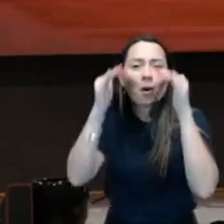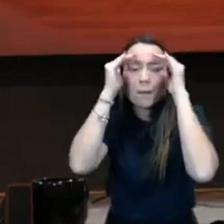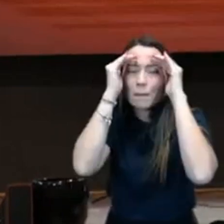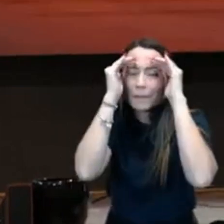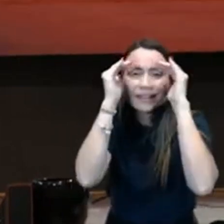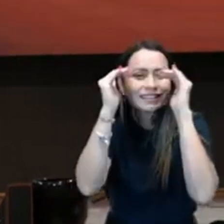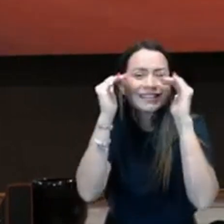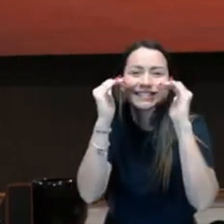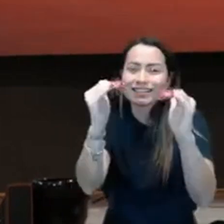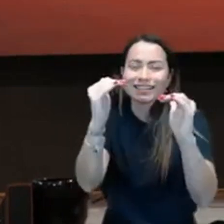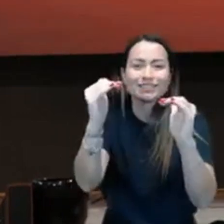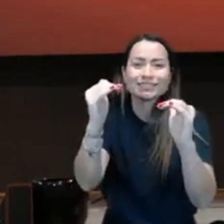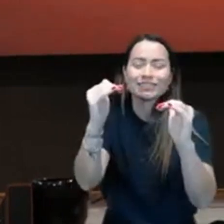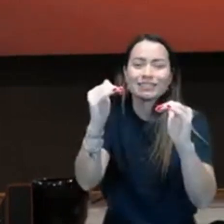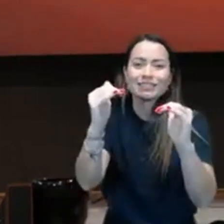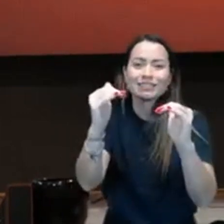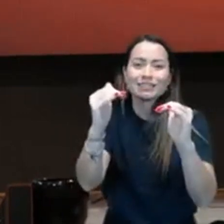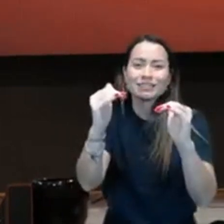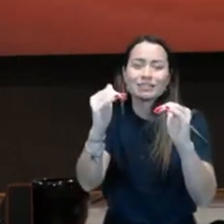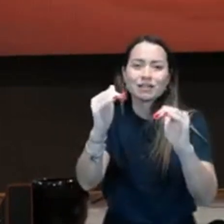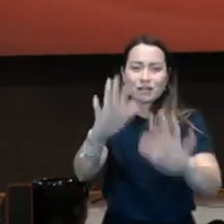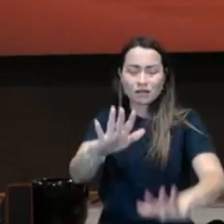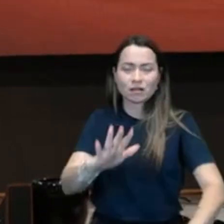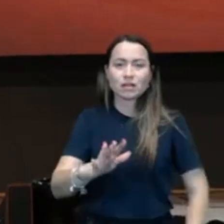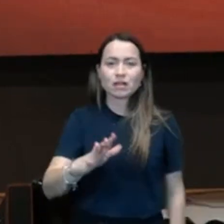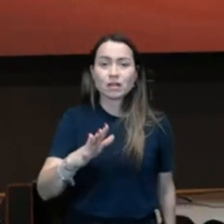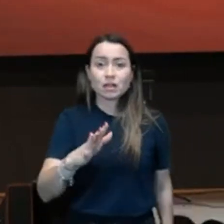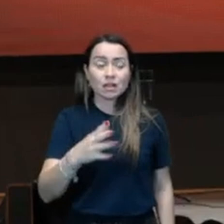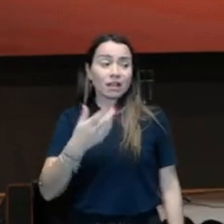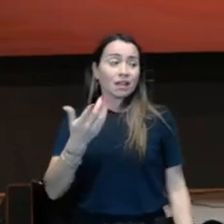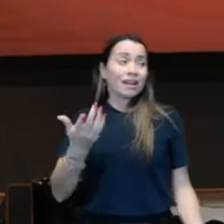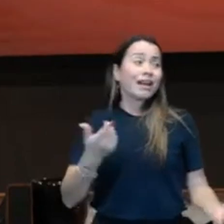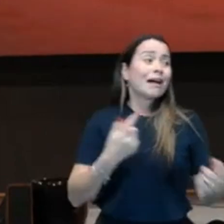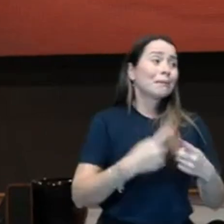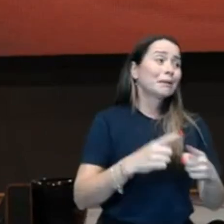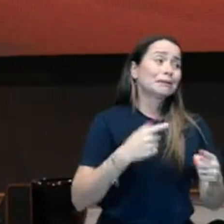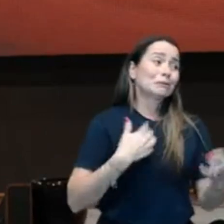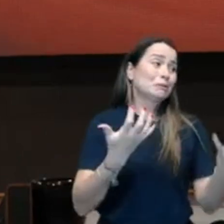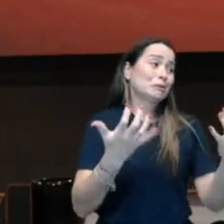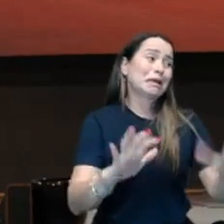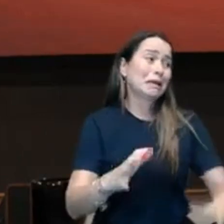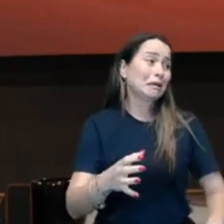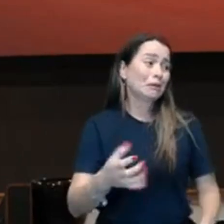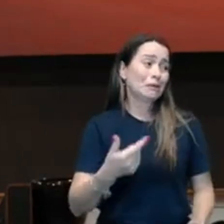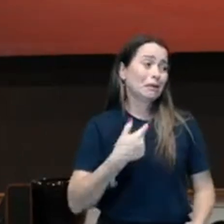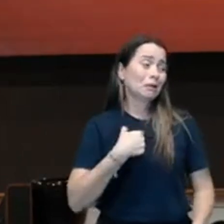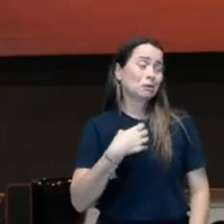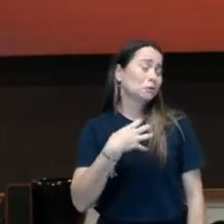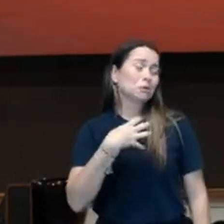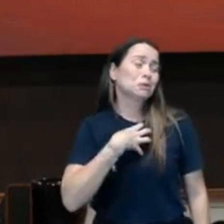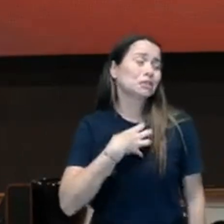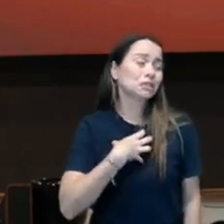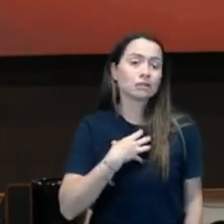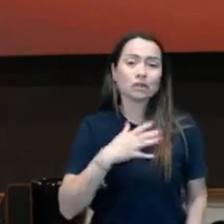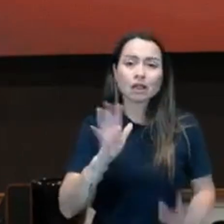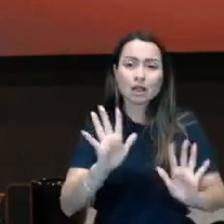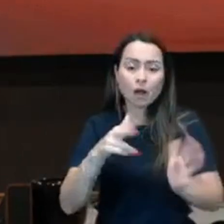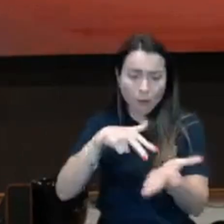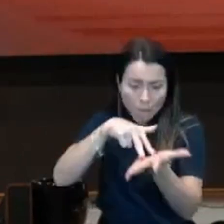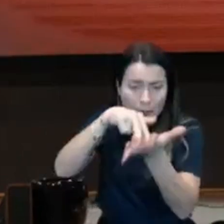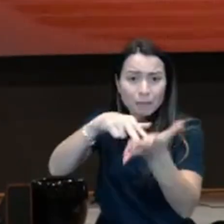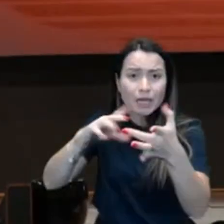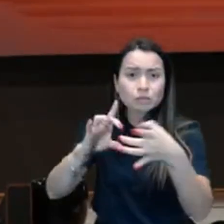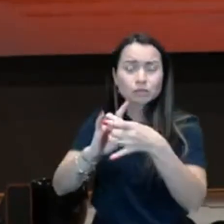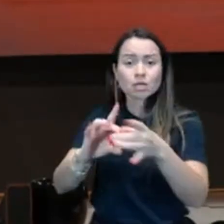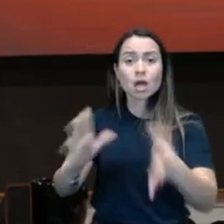é certo, independente de estar dando o certo. nós cuidamos de pessoas pobres de dinheiro, mas também